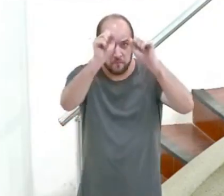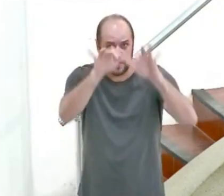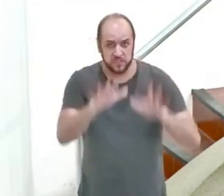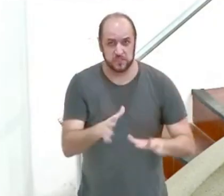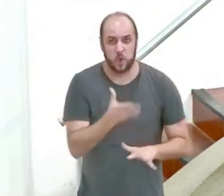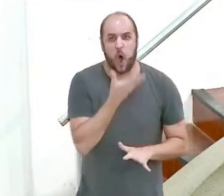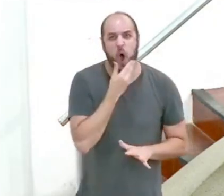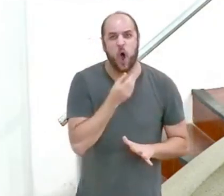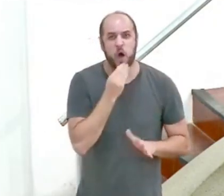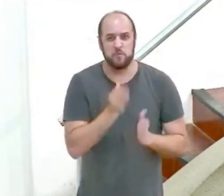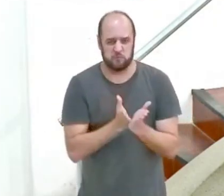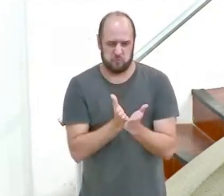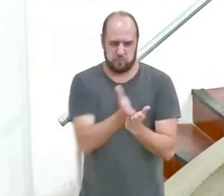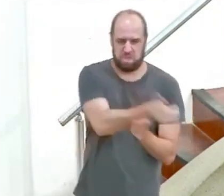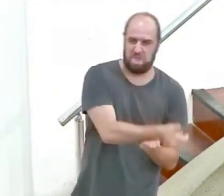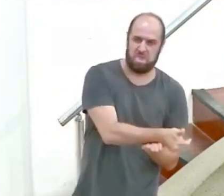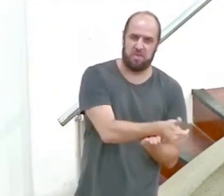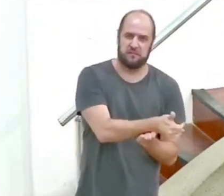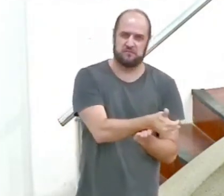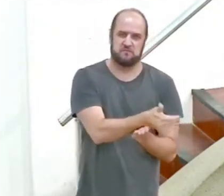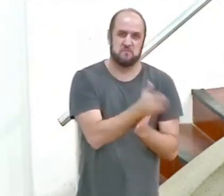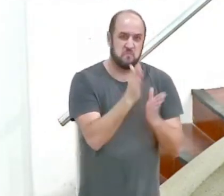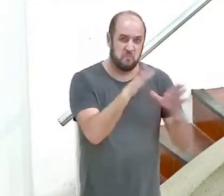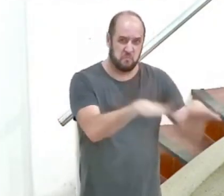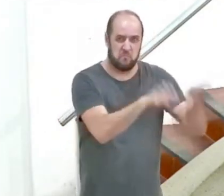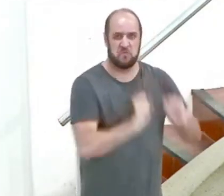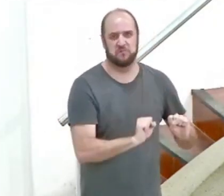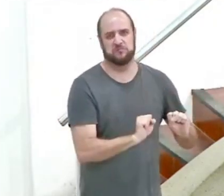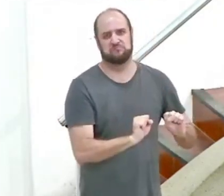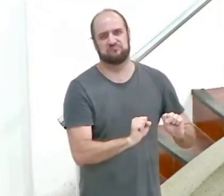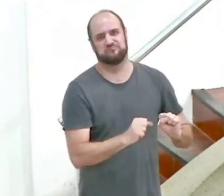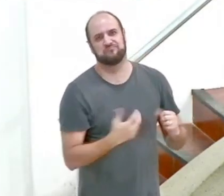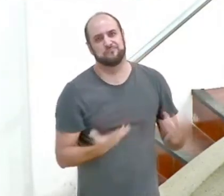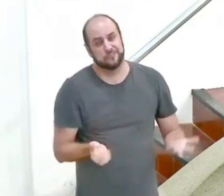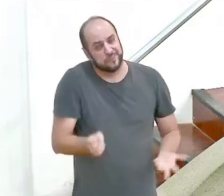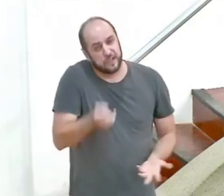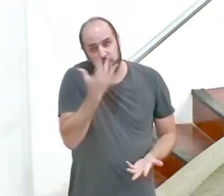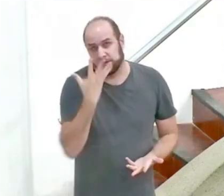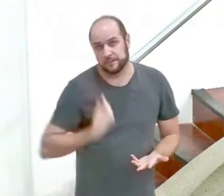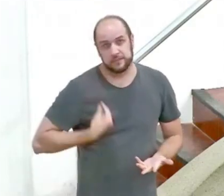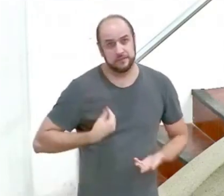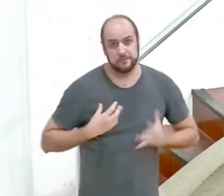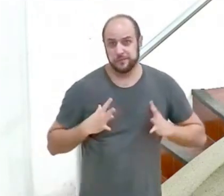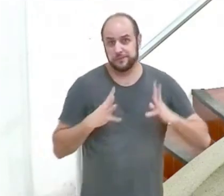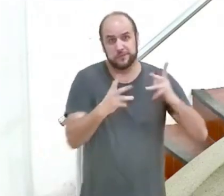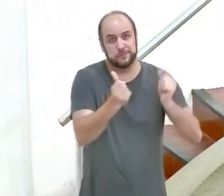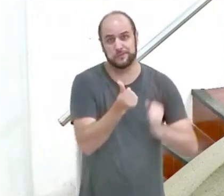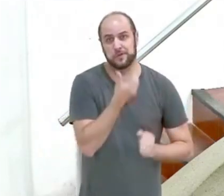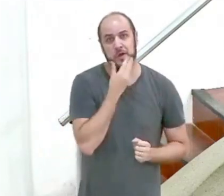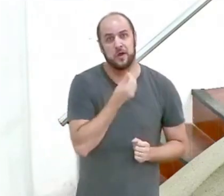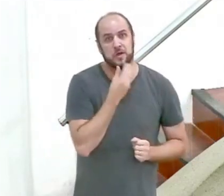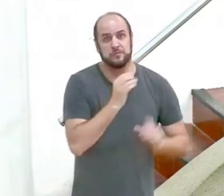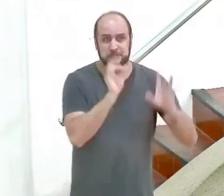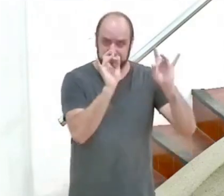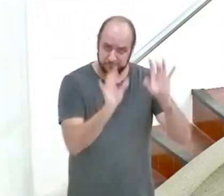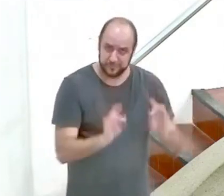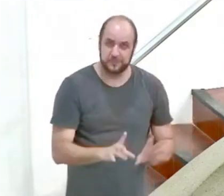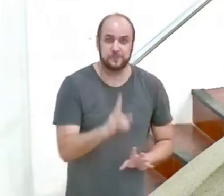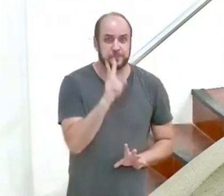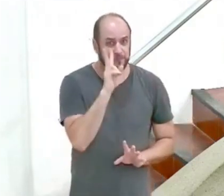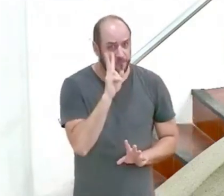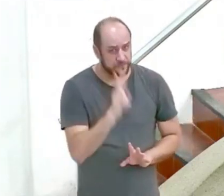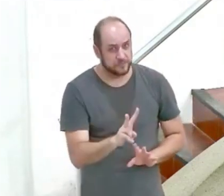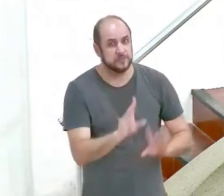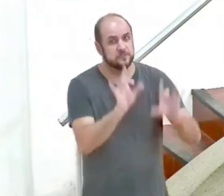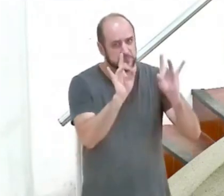pelo homem, para maldição. Isso acontece em todas as áreas da vida humana, e aqui especialmente trataremos da área